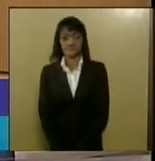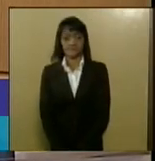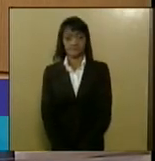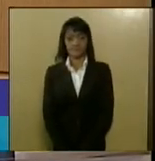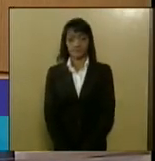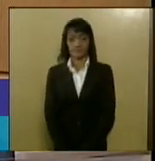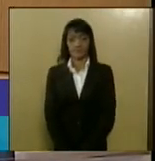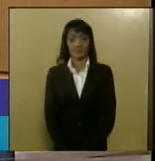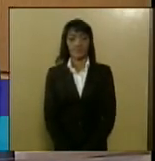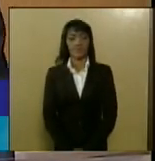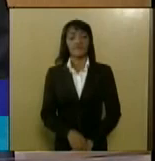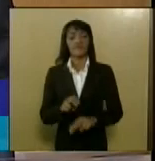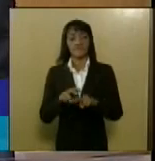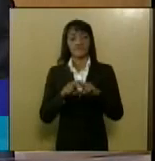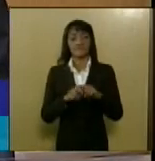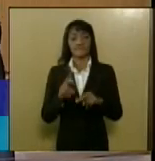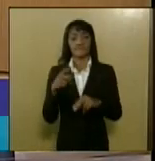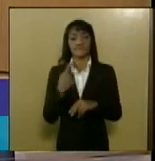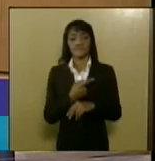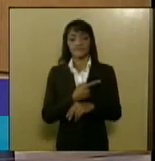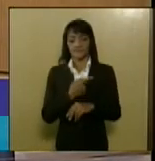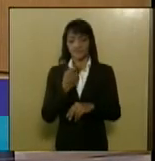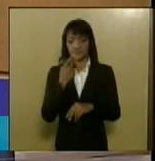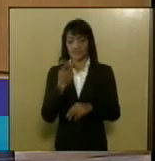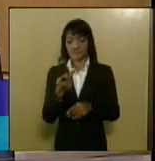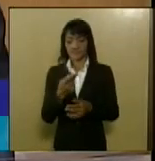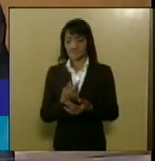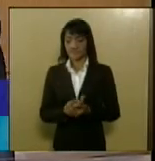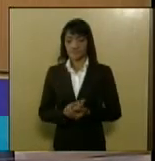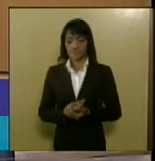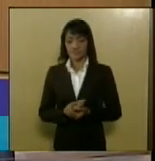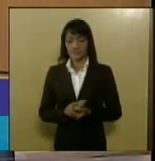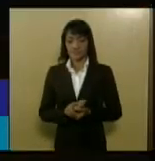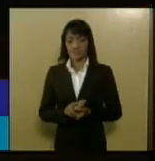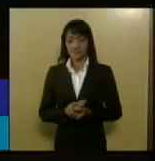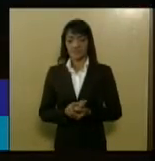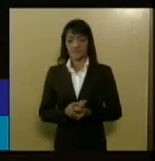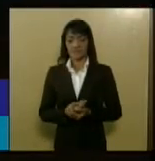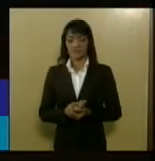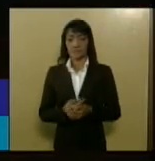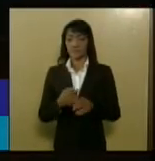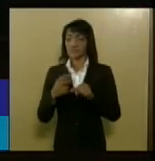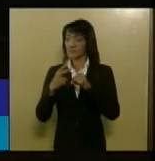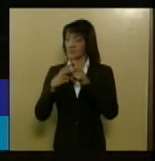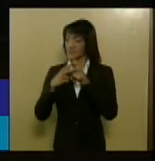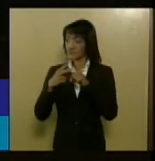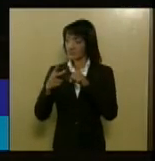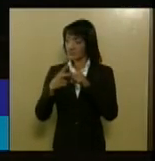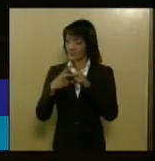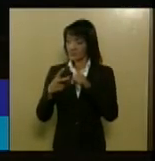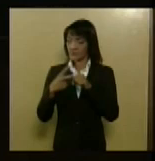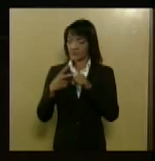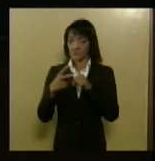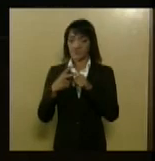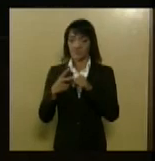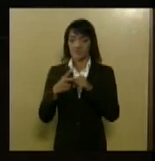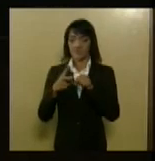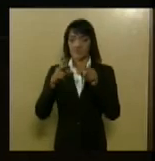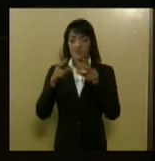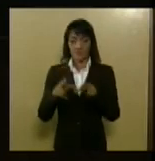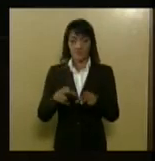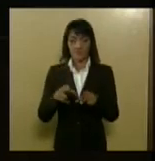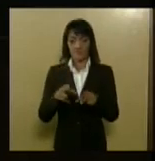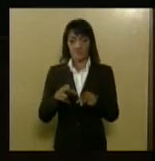então por isso a gente diz que o cigarro é uma droga